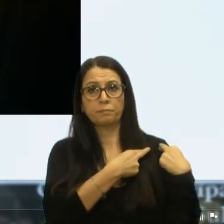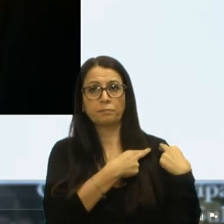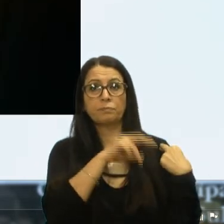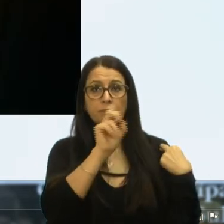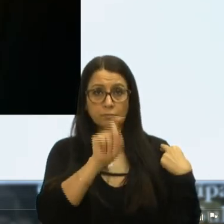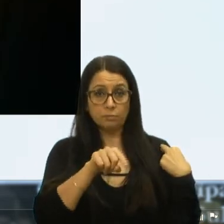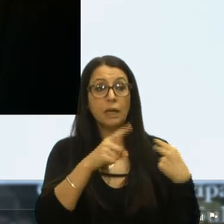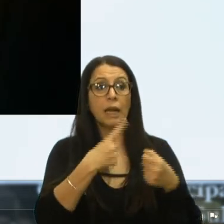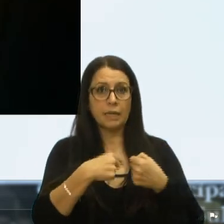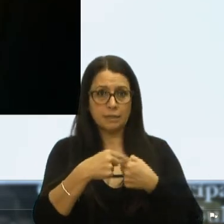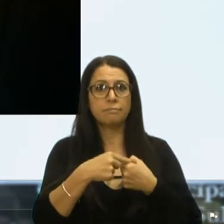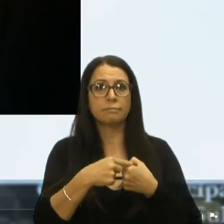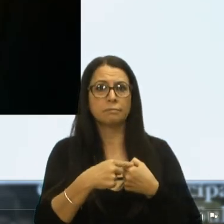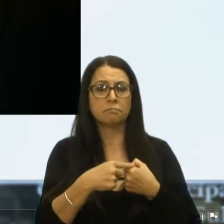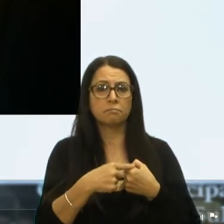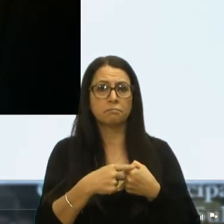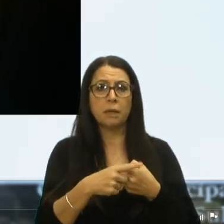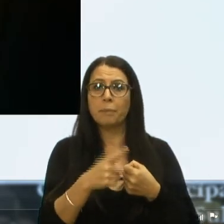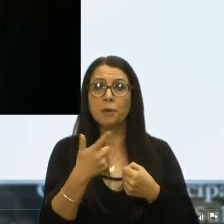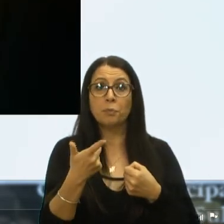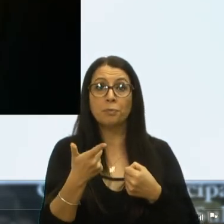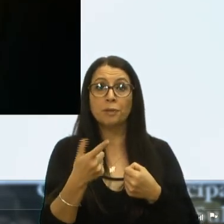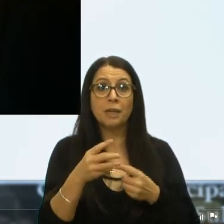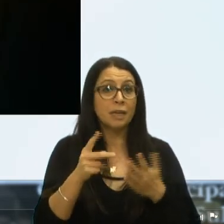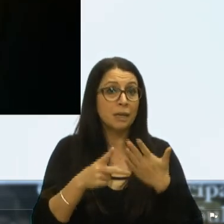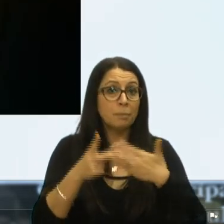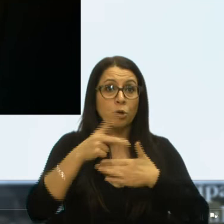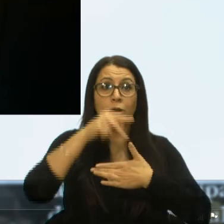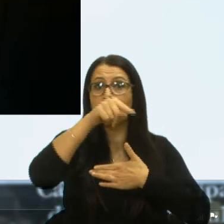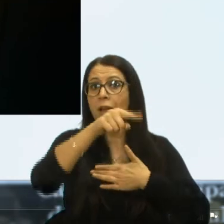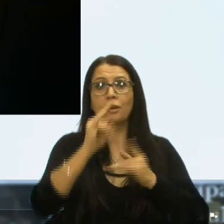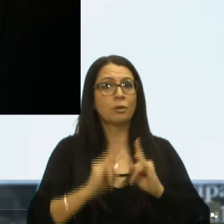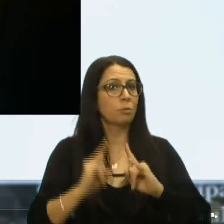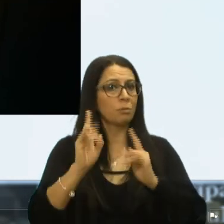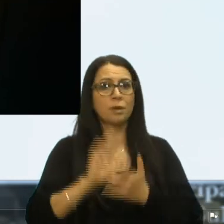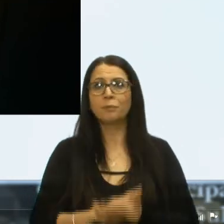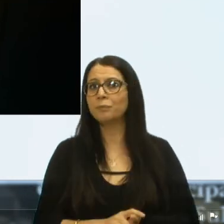é do município. Mas não temos prioridade para aquele prédio.